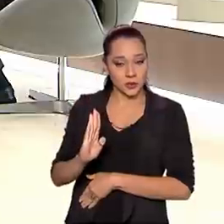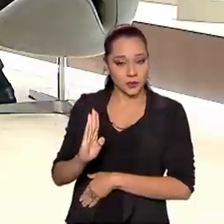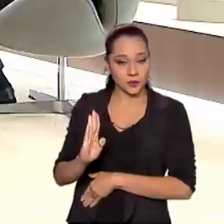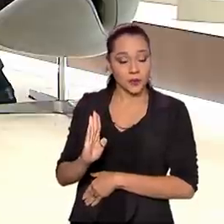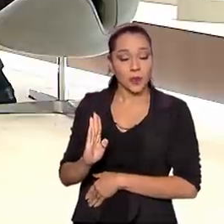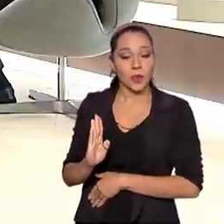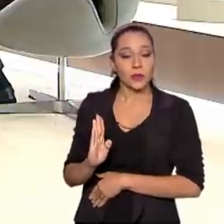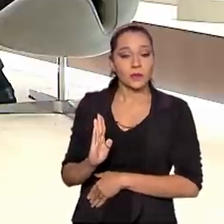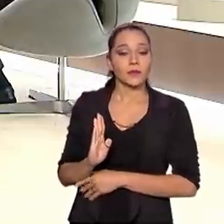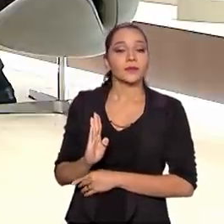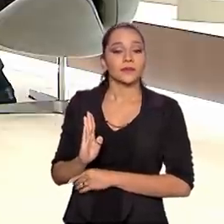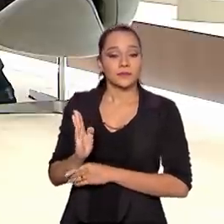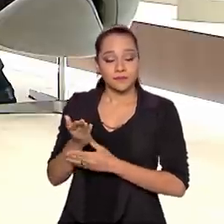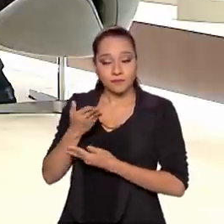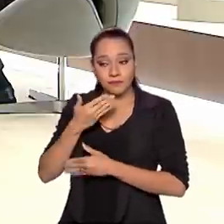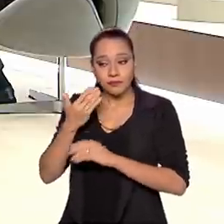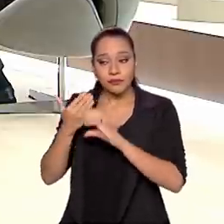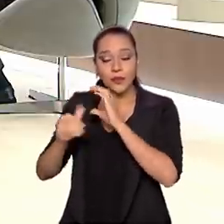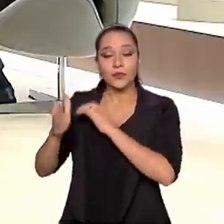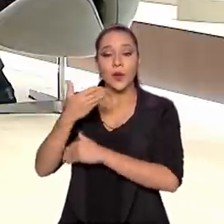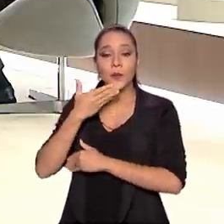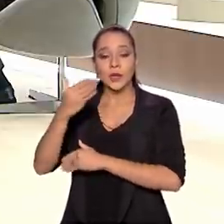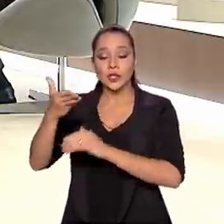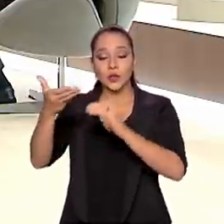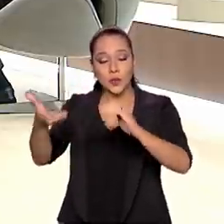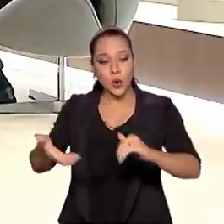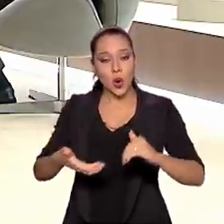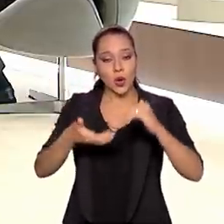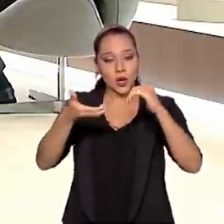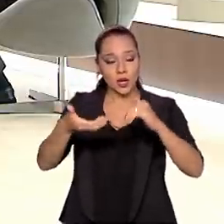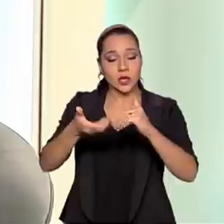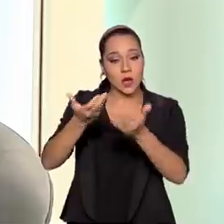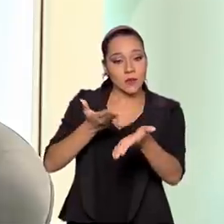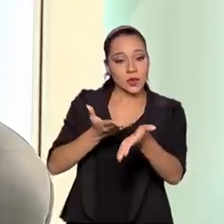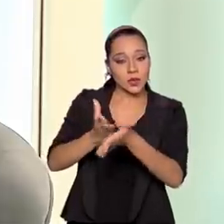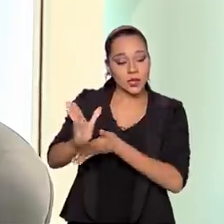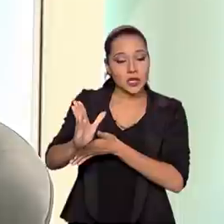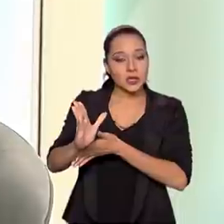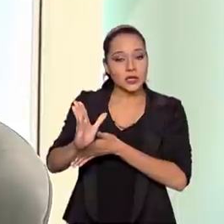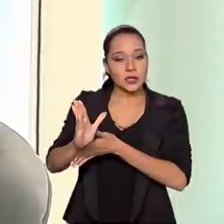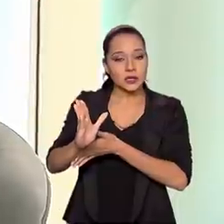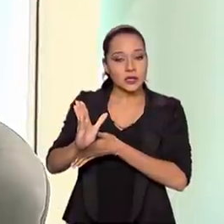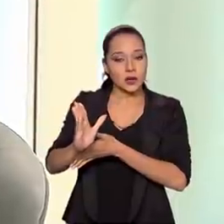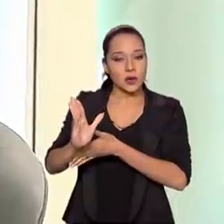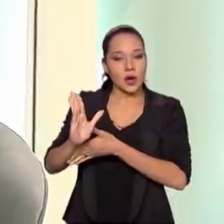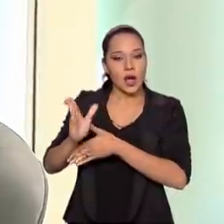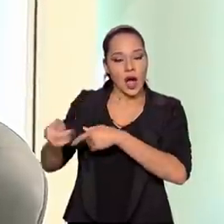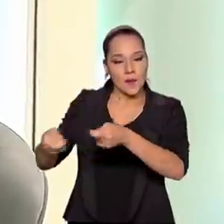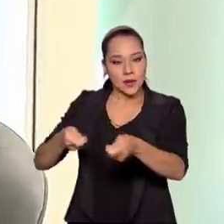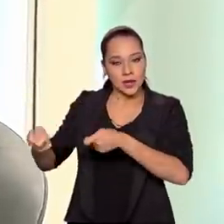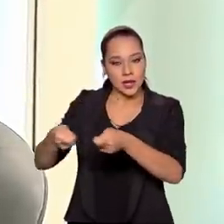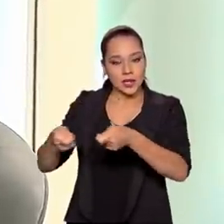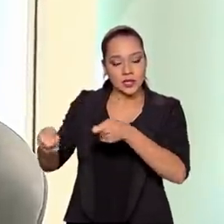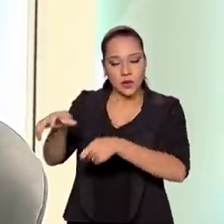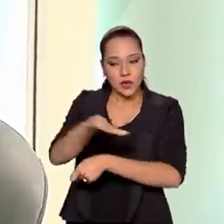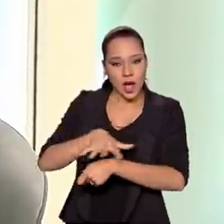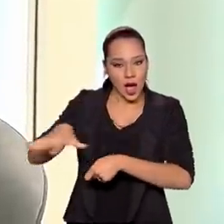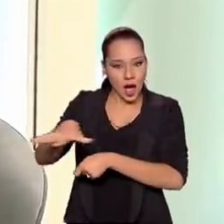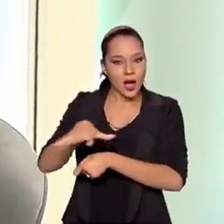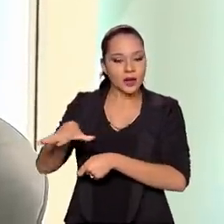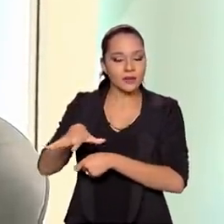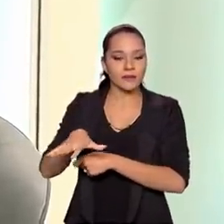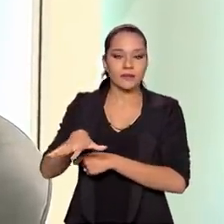encaminhar a solicitação ao Congresso Nacional, para autorizar especificamente a mineração em determinada área,